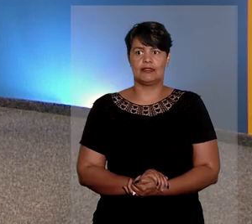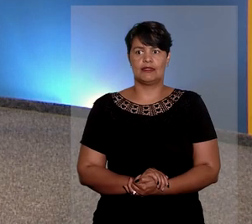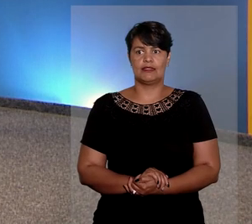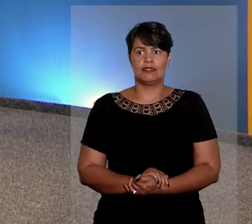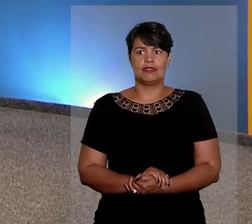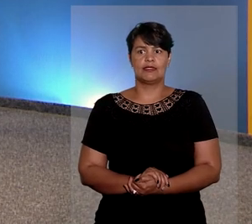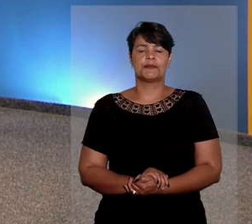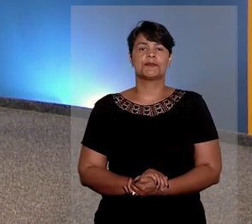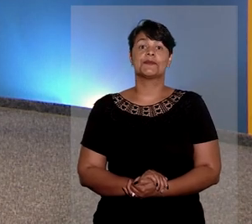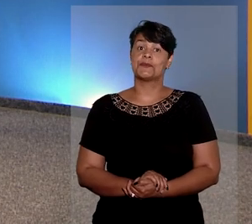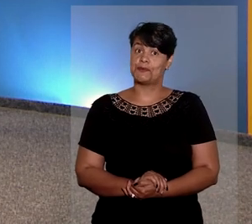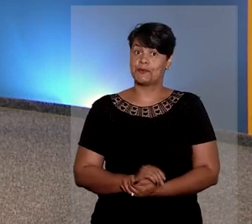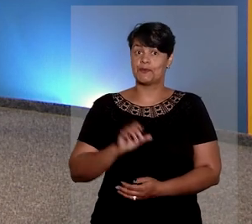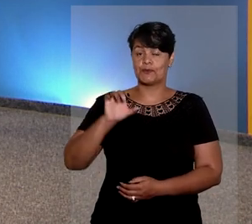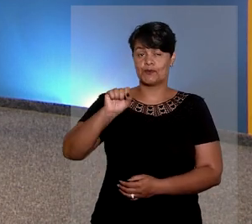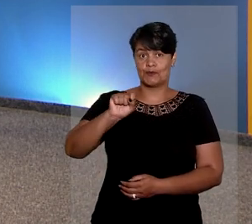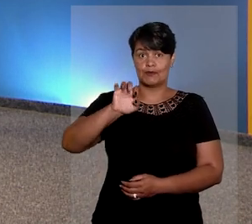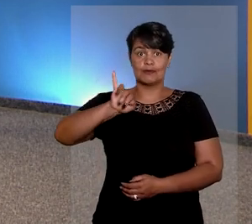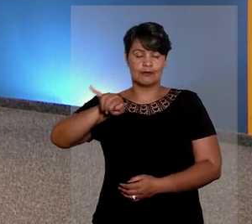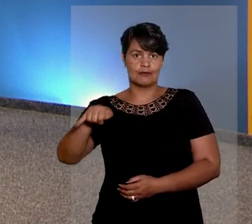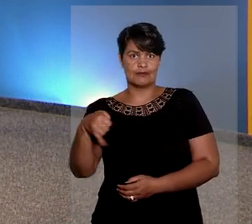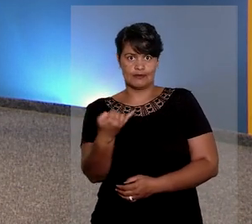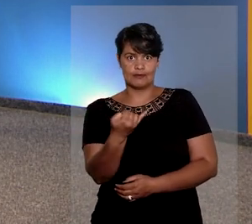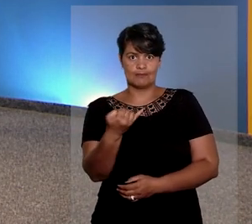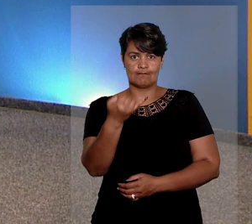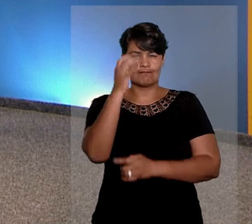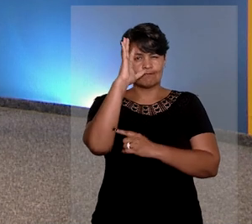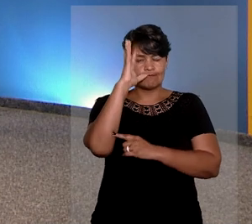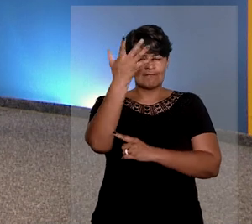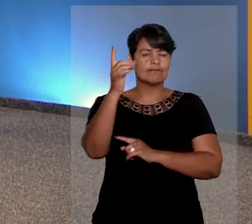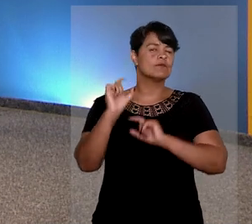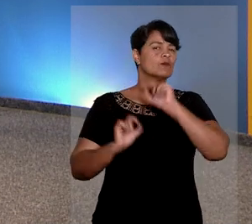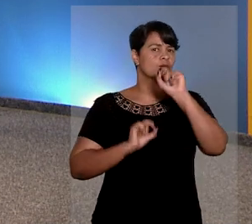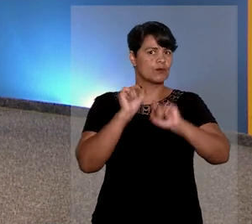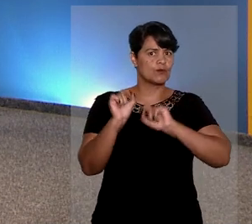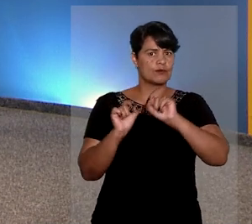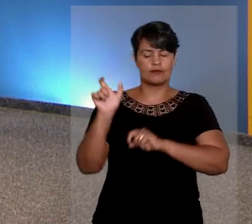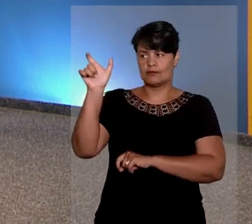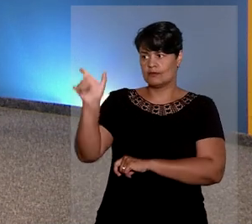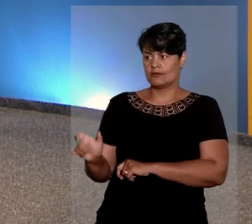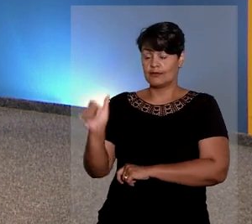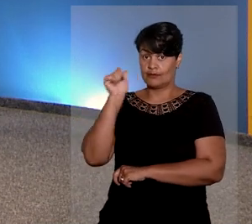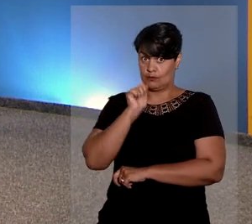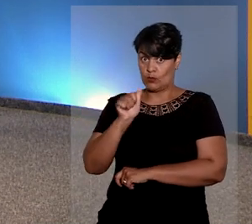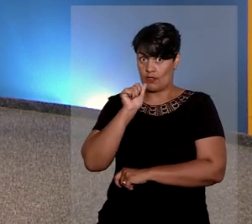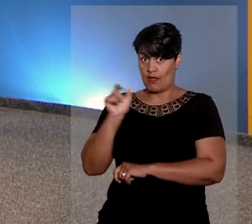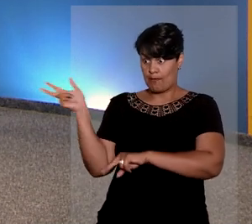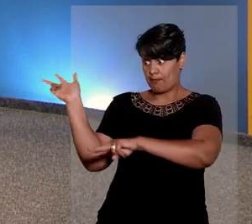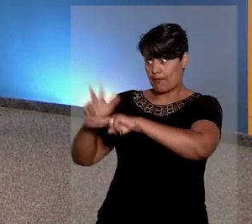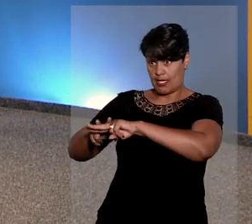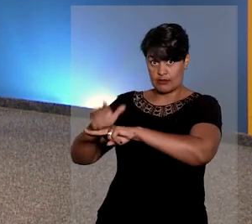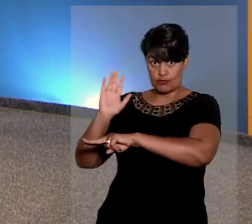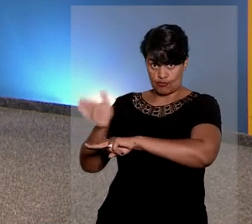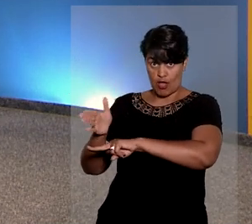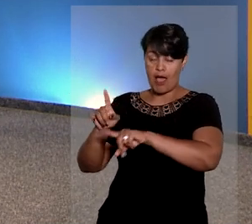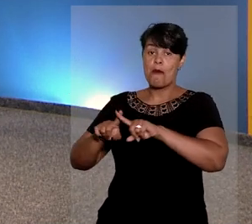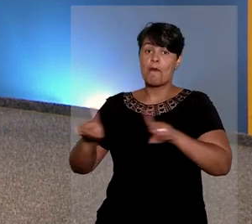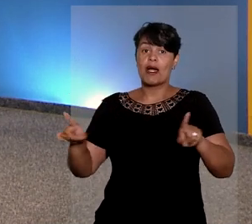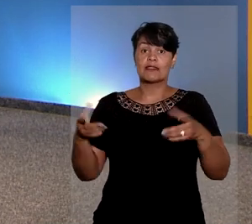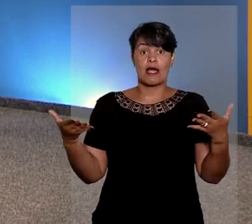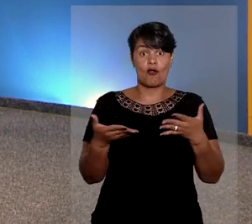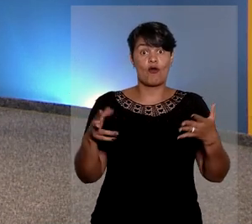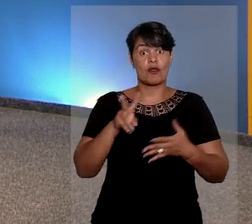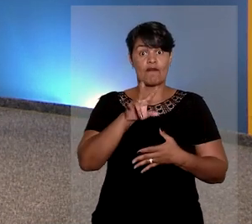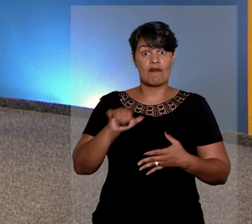O Superior Tribunal de Justiça decidiu que uma idosa presa por furto vai aguardar reexame da pena em